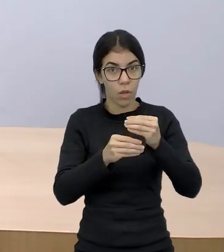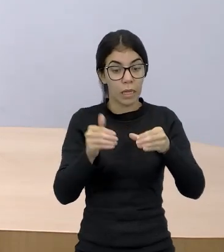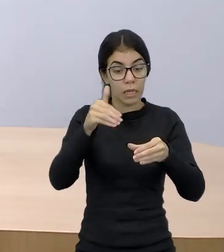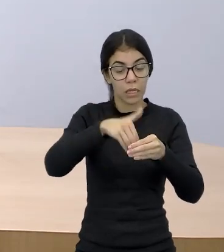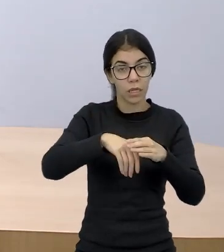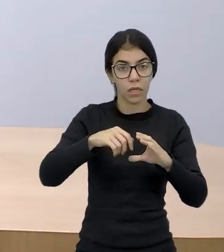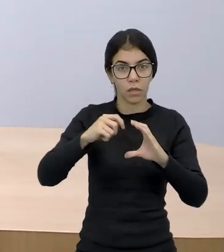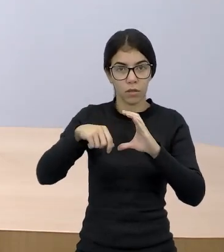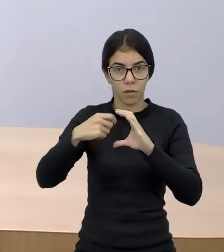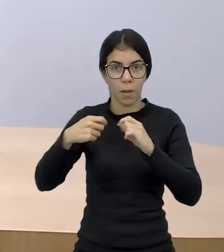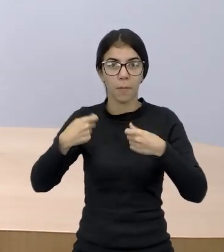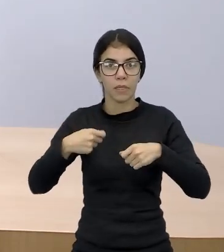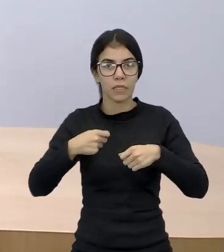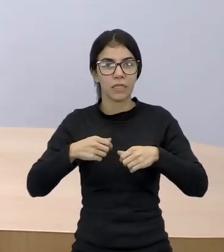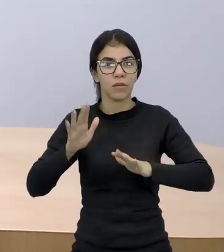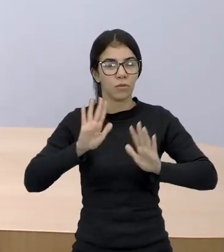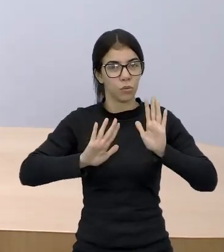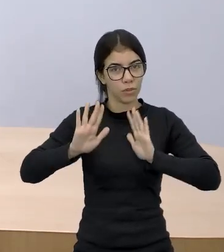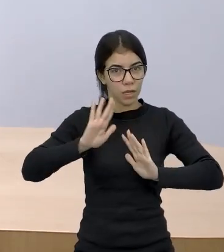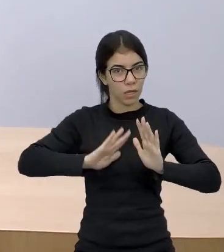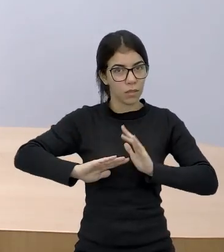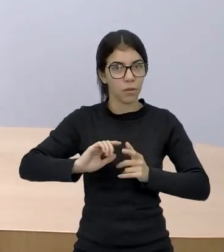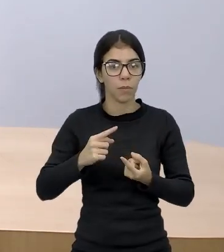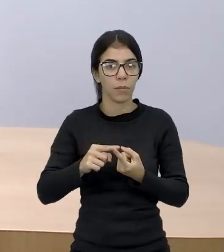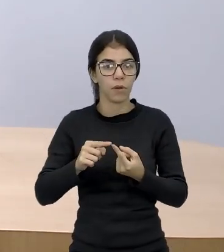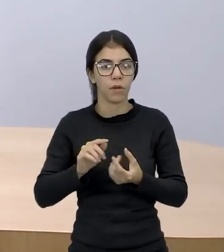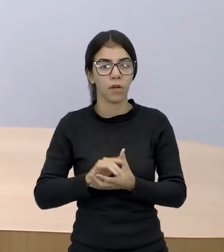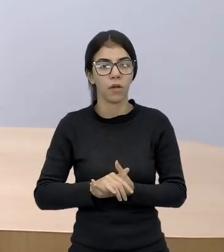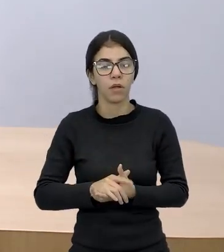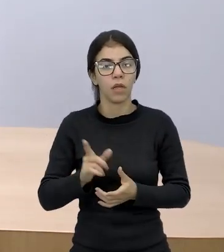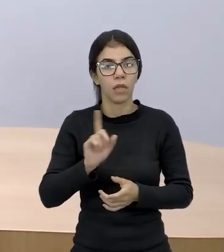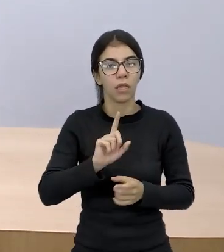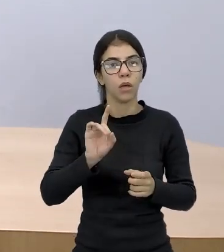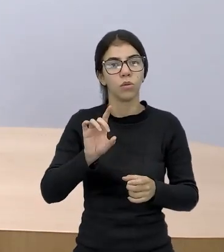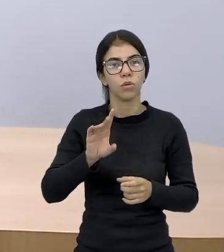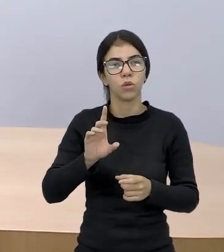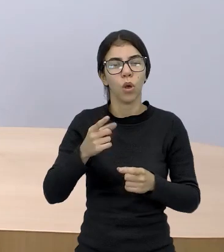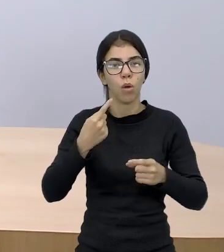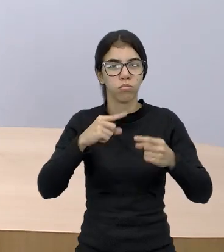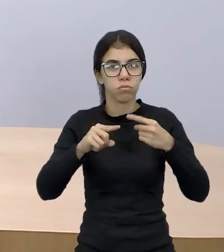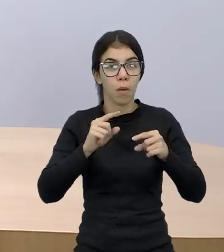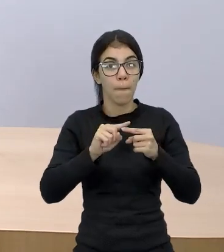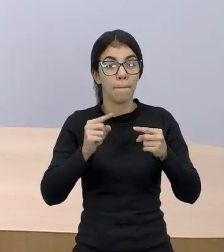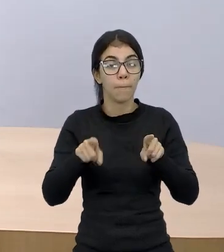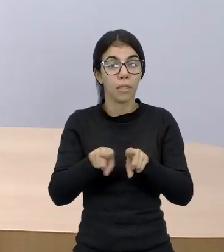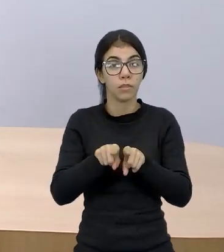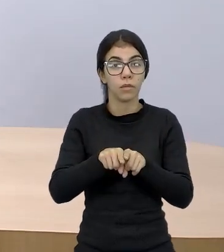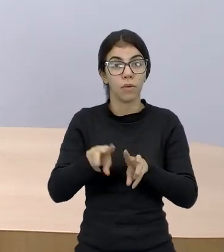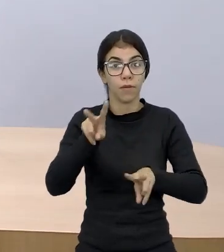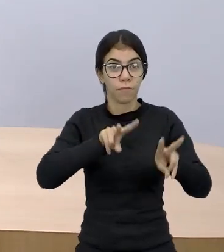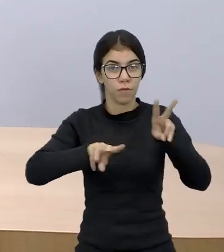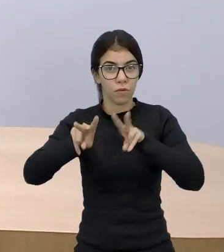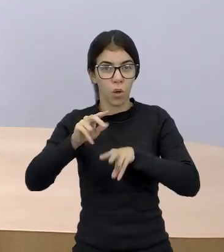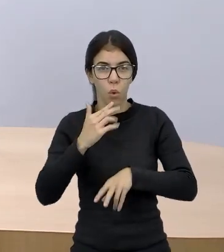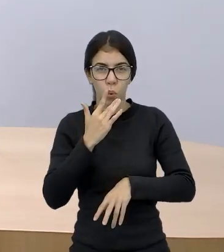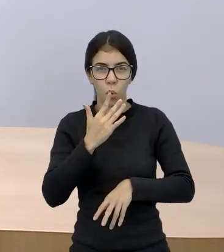cuidado com os exageros, né? Não só na questão de áudio, mas também na questão visual. As cores muito chamativas demais,